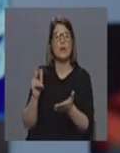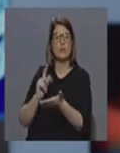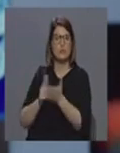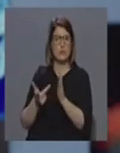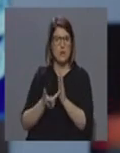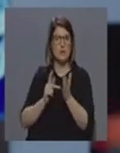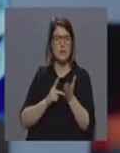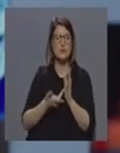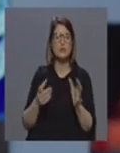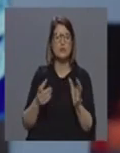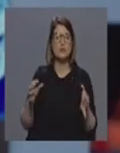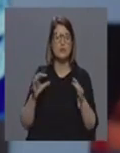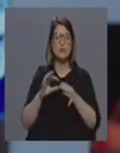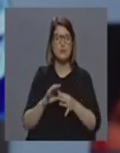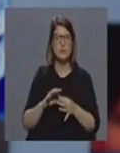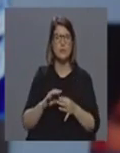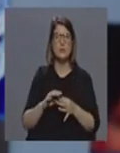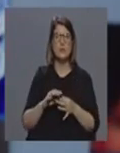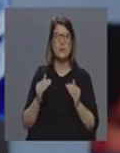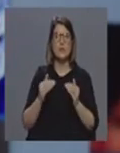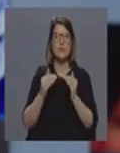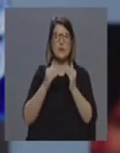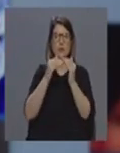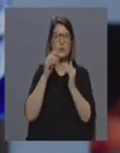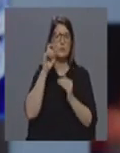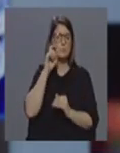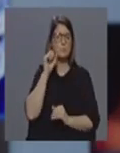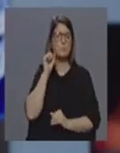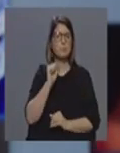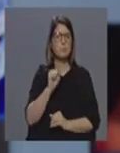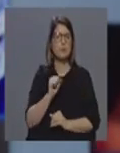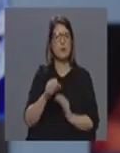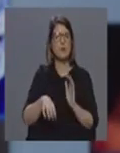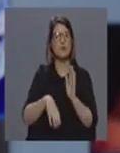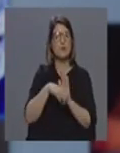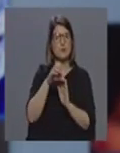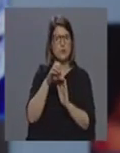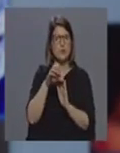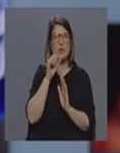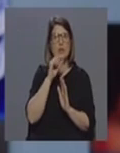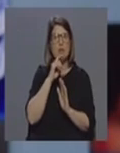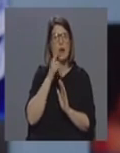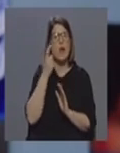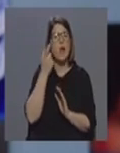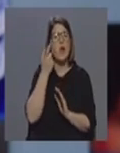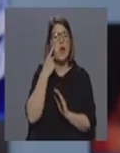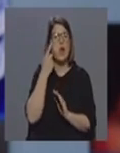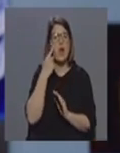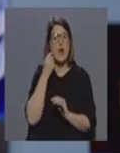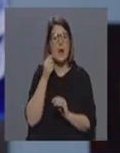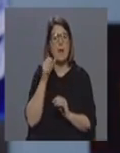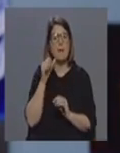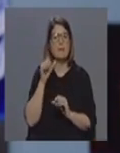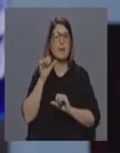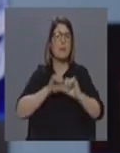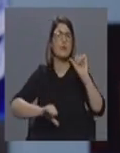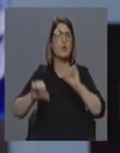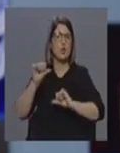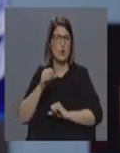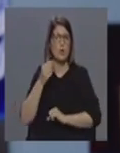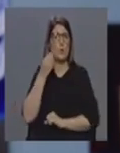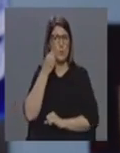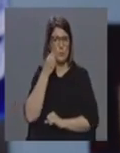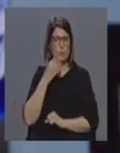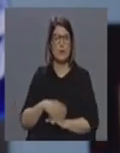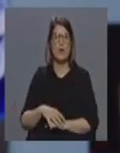naquilo que diz respeito depois também aos níveis de segurança e as condições também para processar as amostras a nível laboratorial o